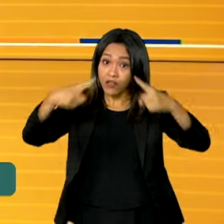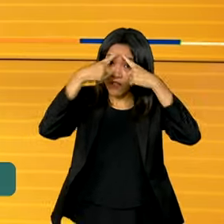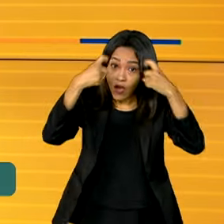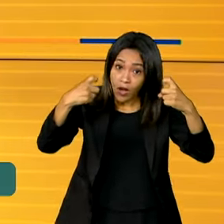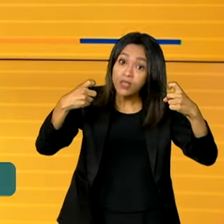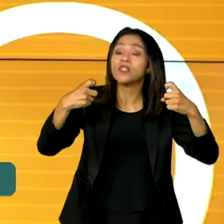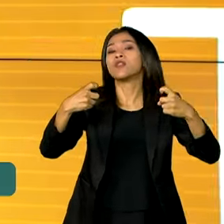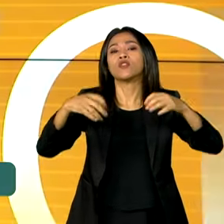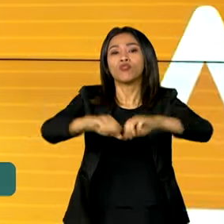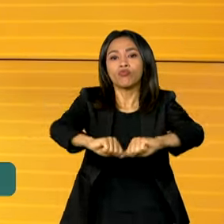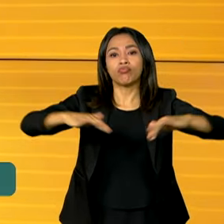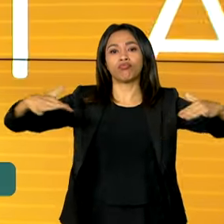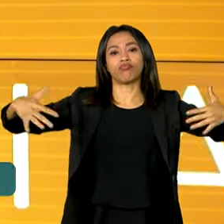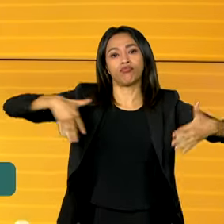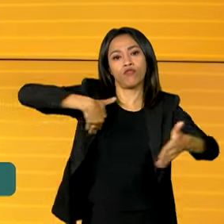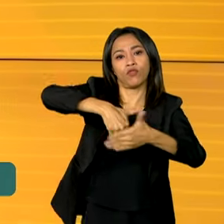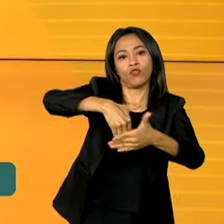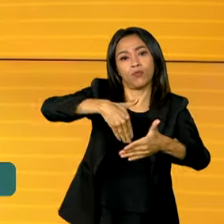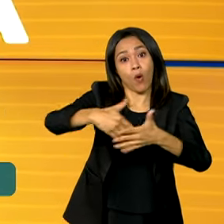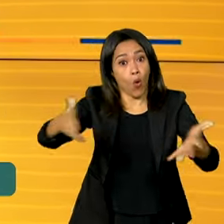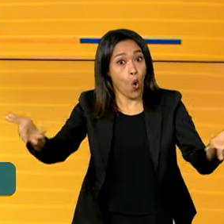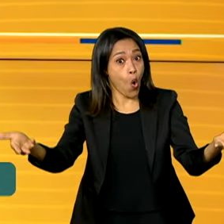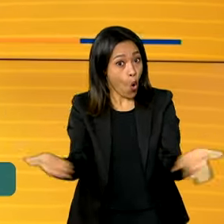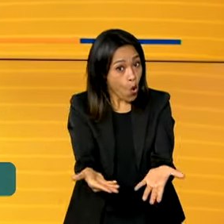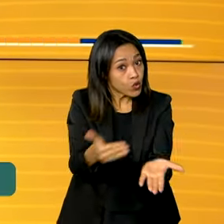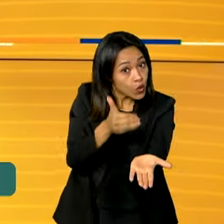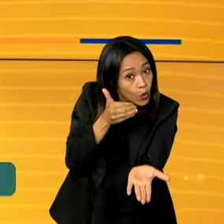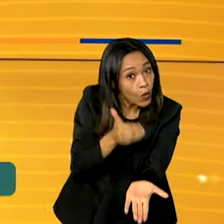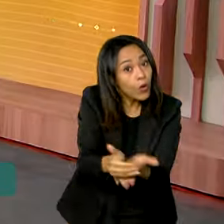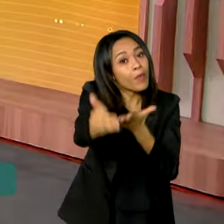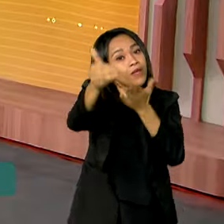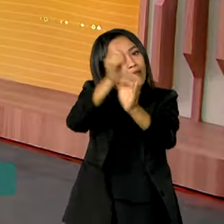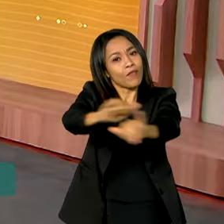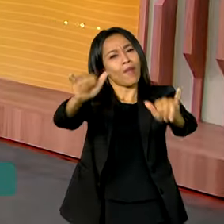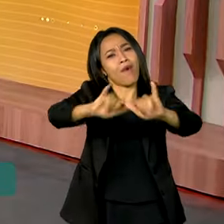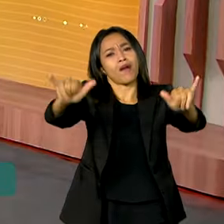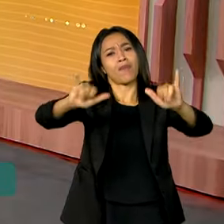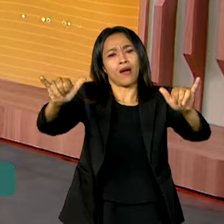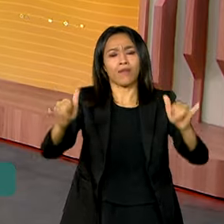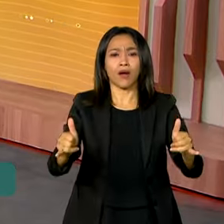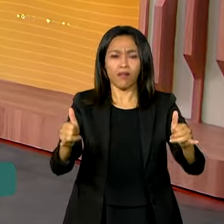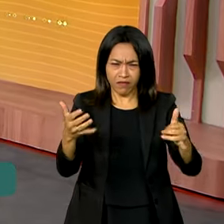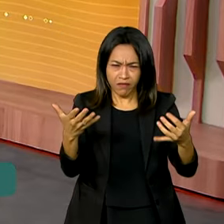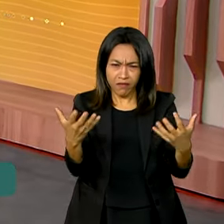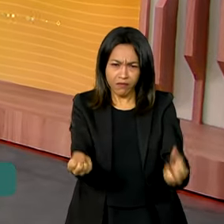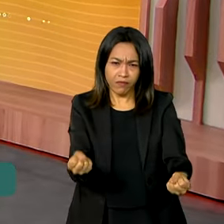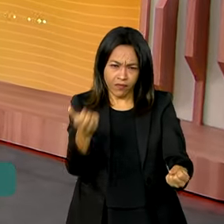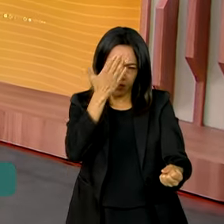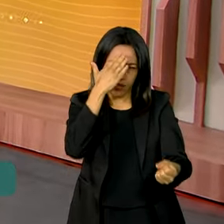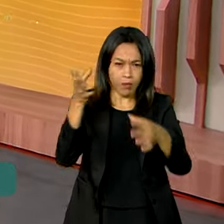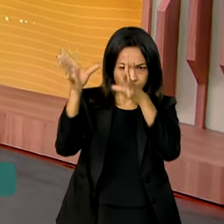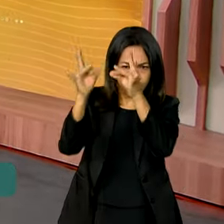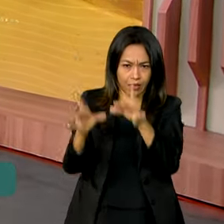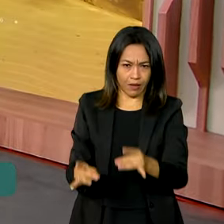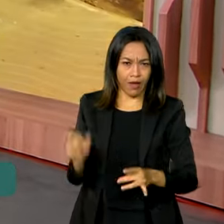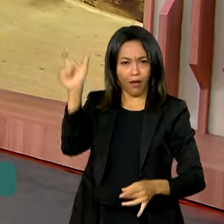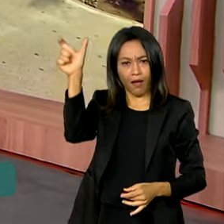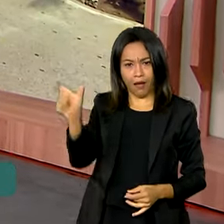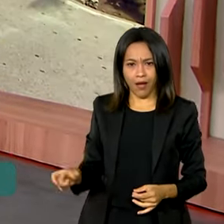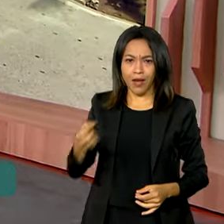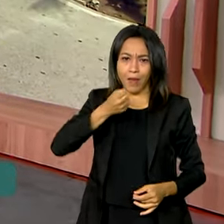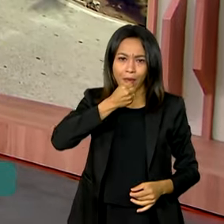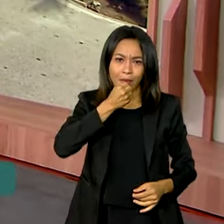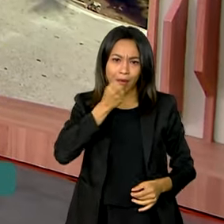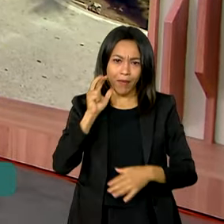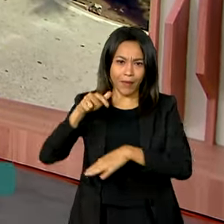A partir de hoje, essa ação vai ser reforçada nas redes sociais. Vamos, então, saber os detalhes dessa campanha com a repórter Cláudia